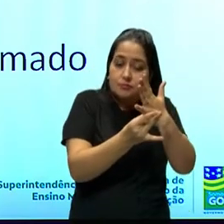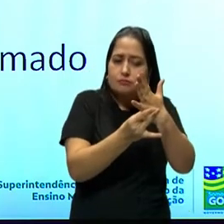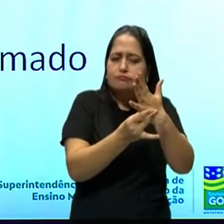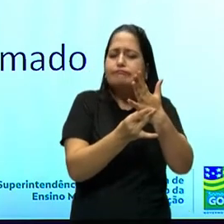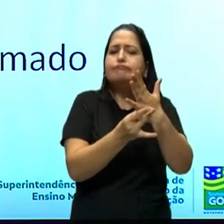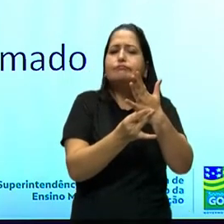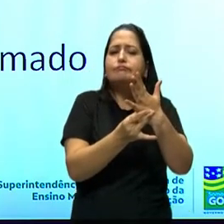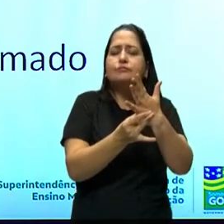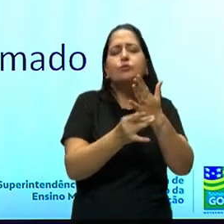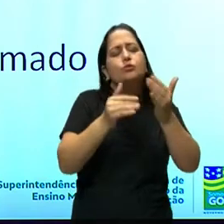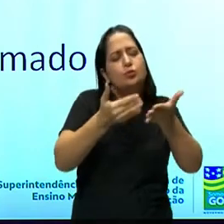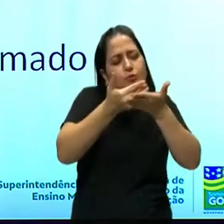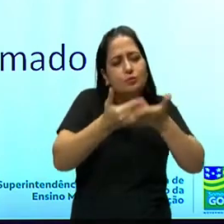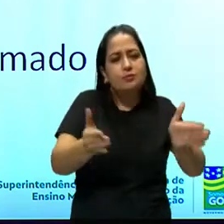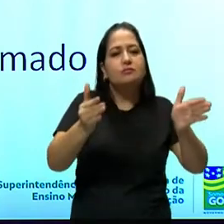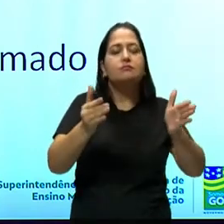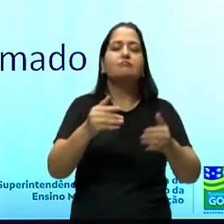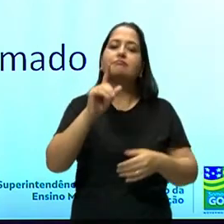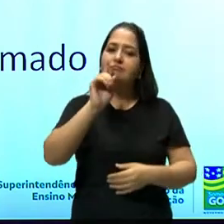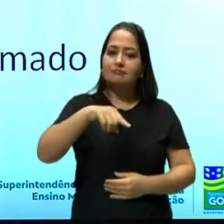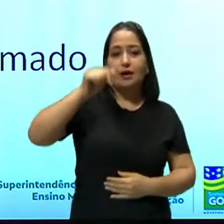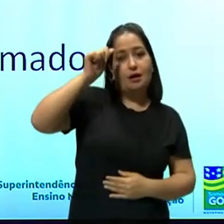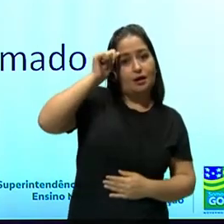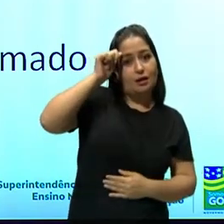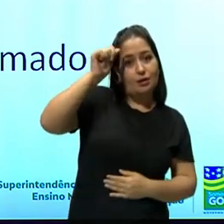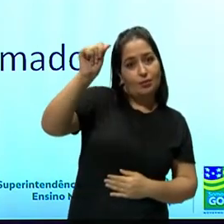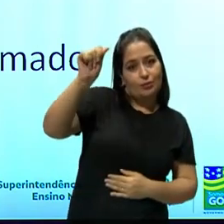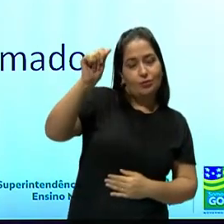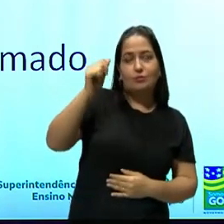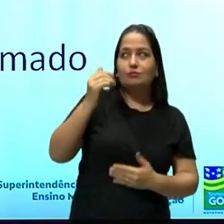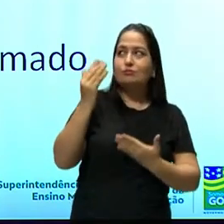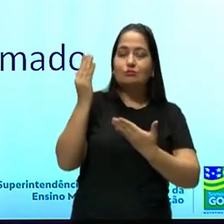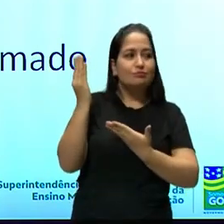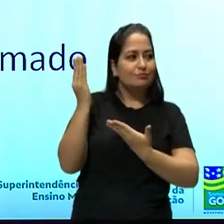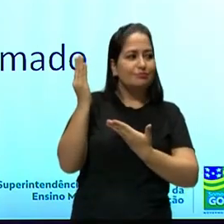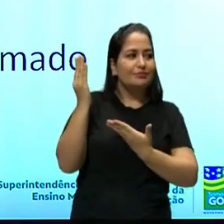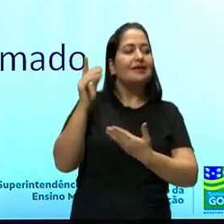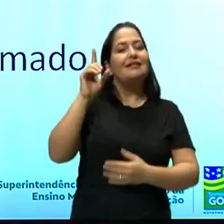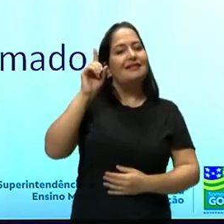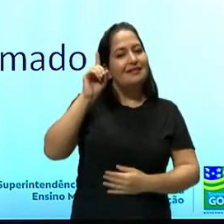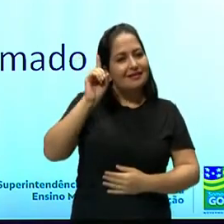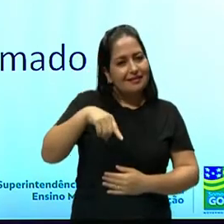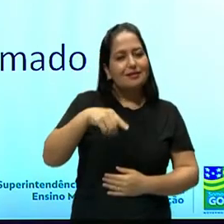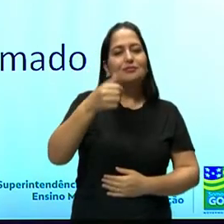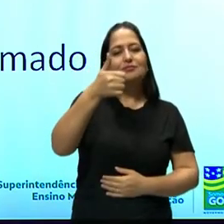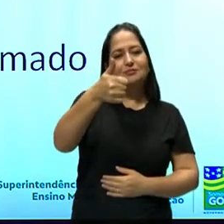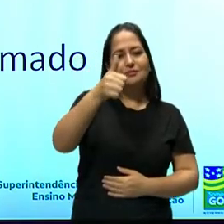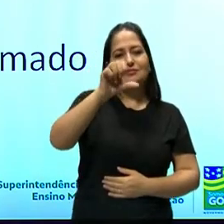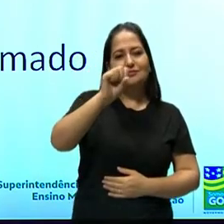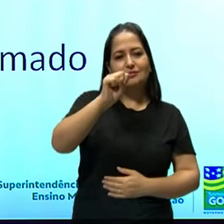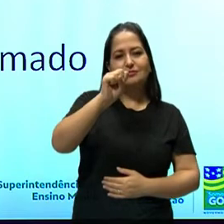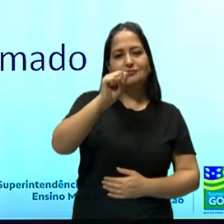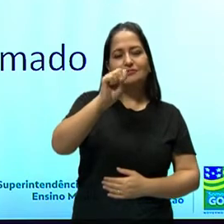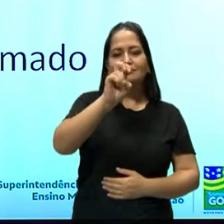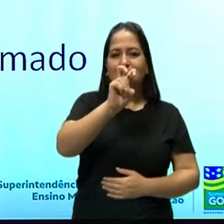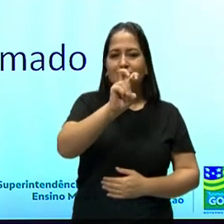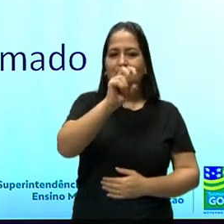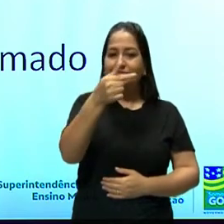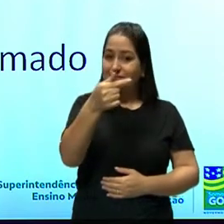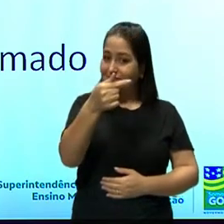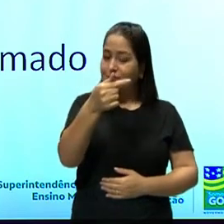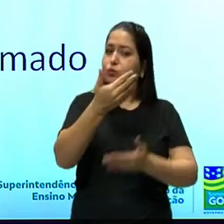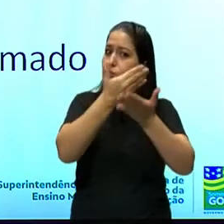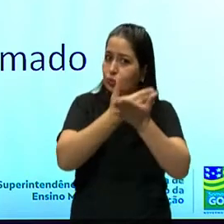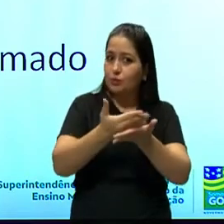inicial o livro de Gustave Flaubert, chamado Madame Bovary, em 1857.